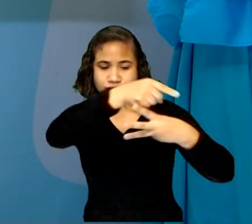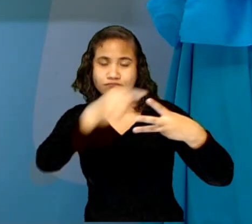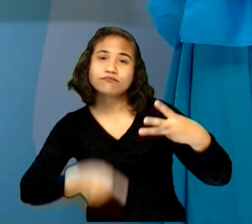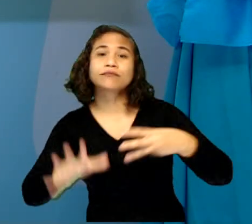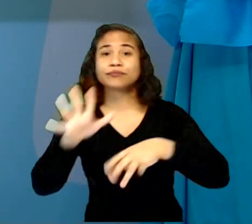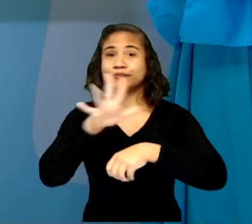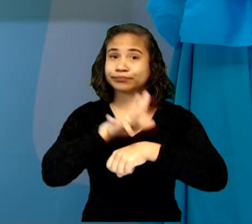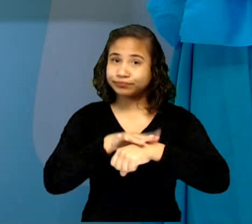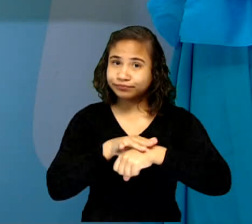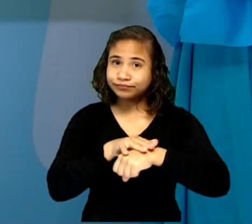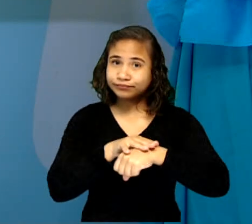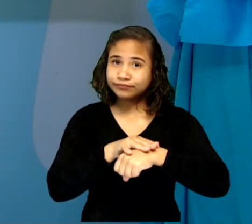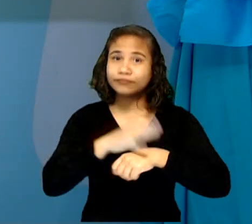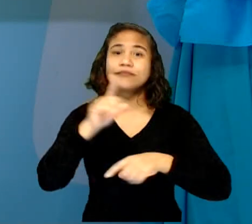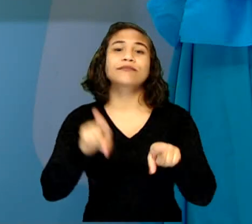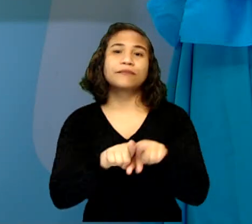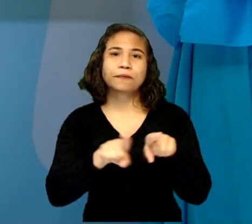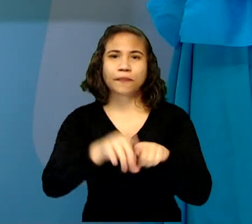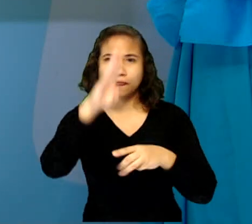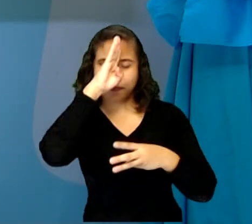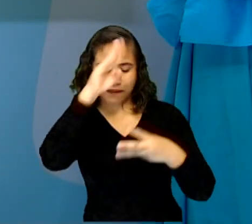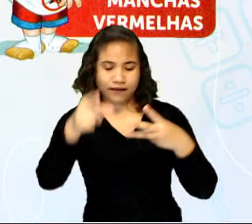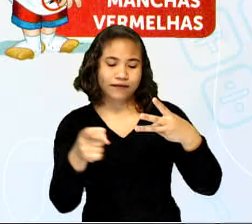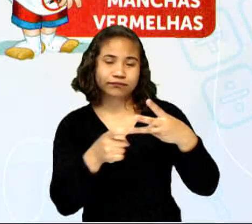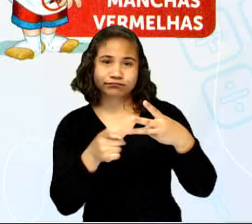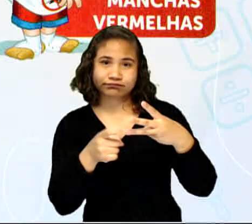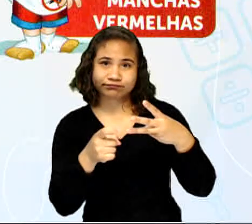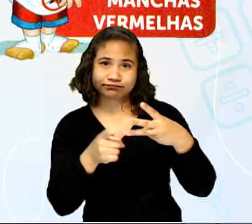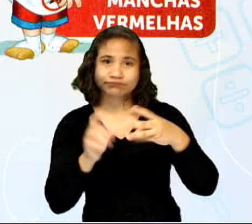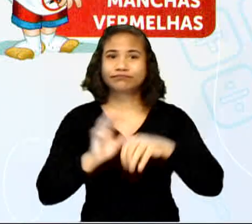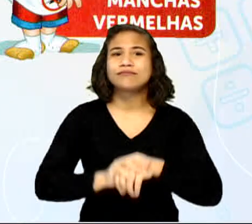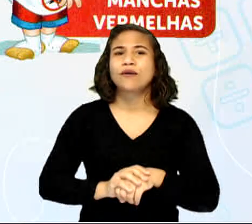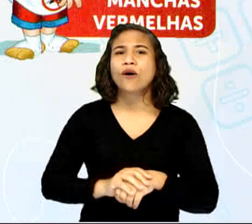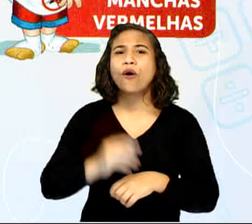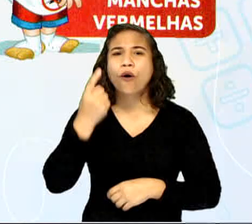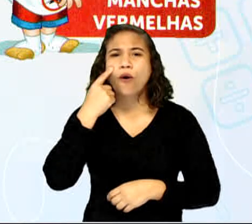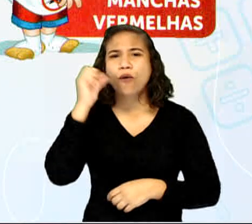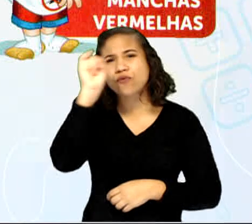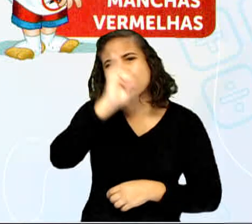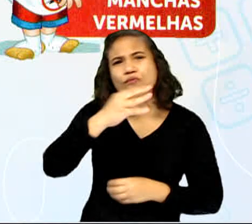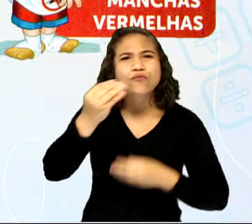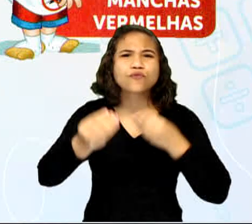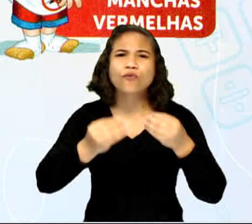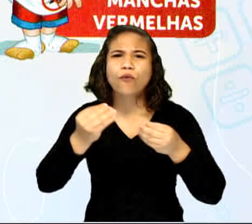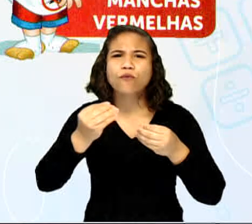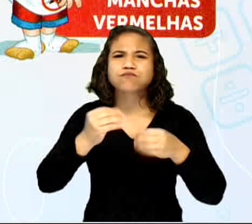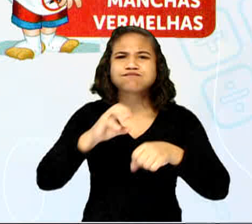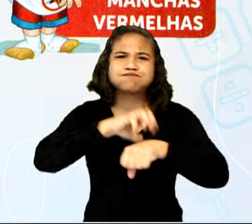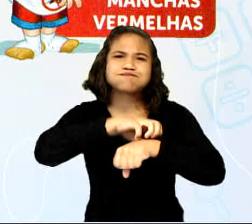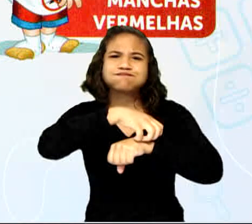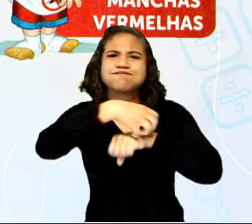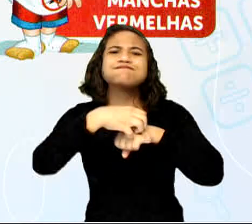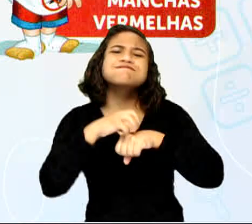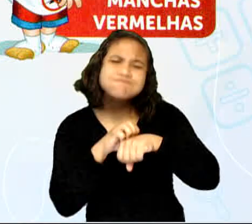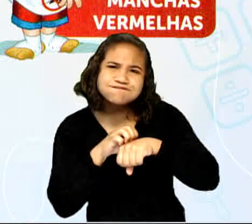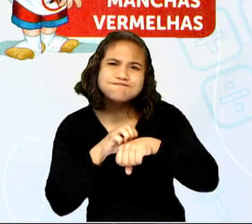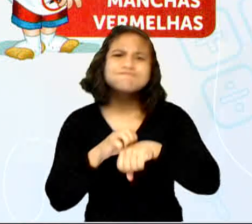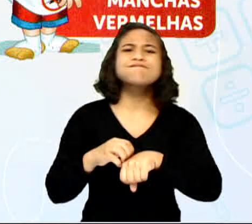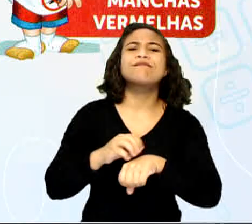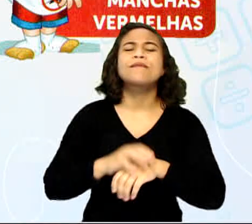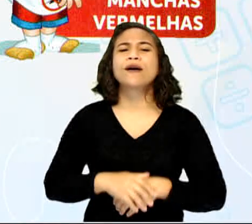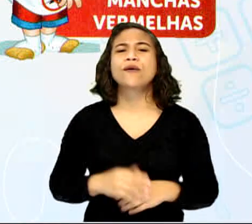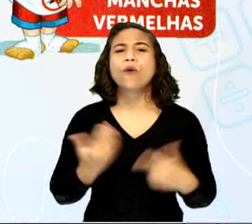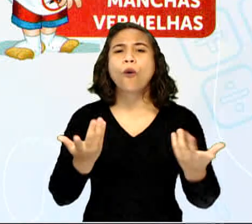Temos também que destacar aqui a zika. Olha só o vírus da zika como é. Então, os sintomas que ela